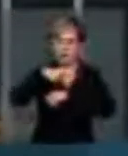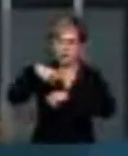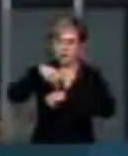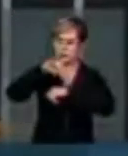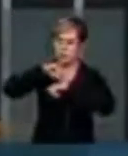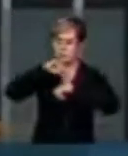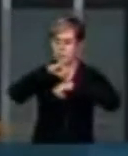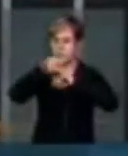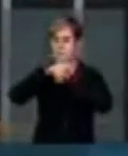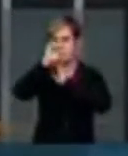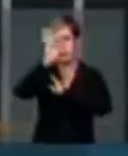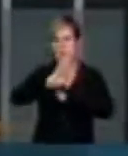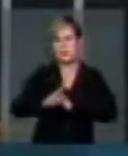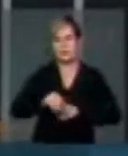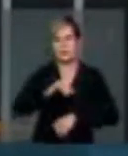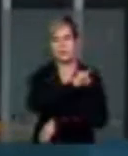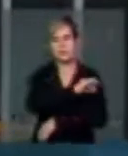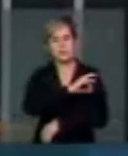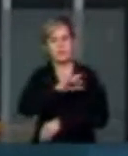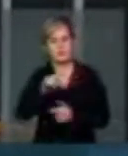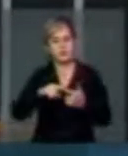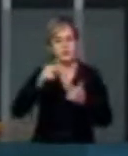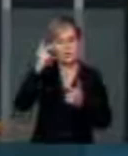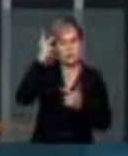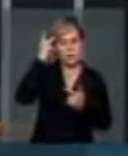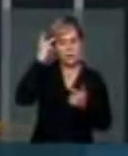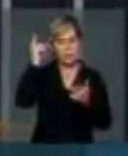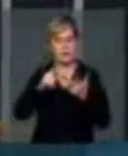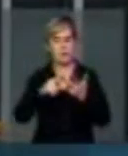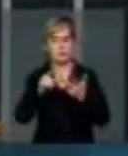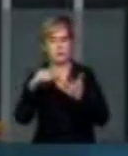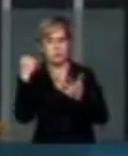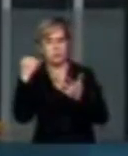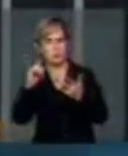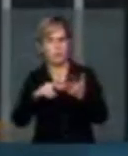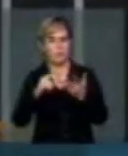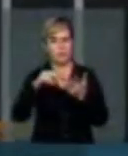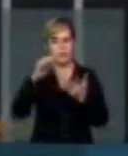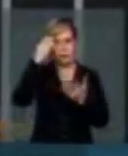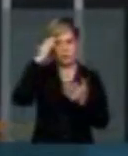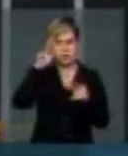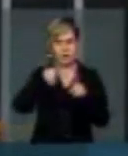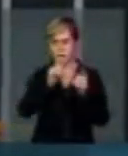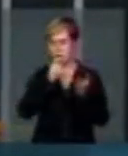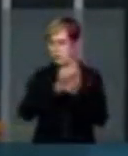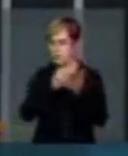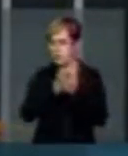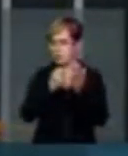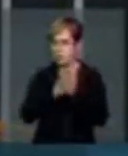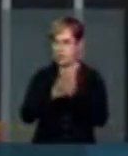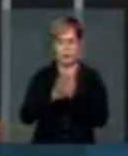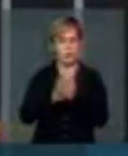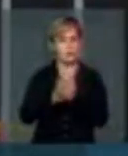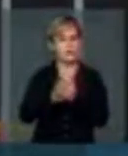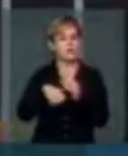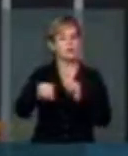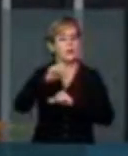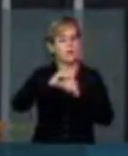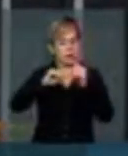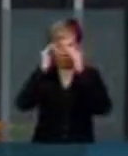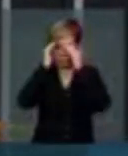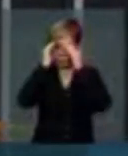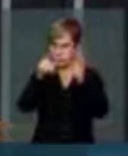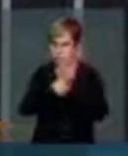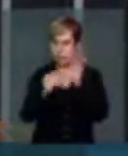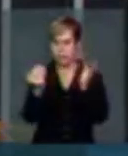como Rio de Janeiro, São Paulo, Porto Alegre, Recife e Curitiba, manifestações exigindo cumprimento da sentença, com os valores devidamente corrigidos, com